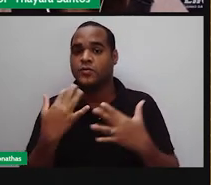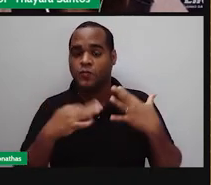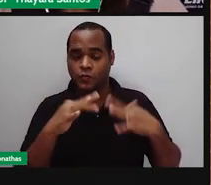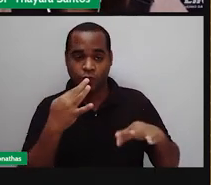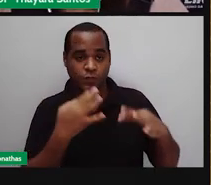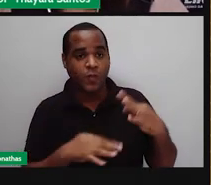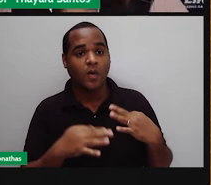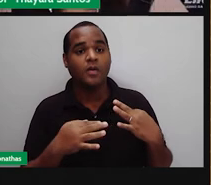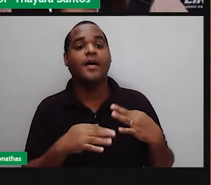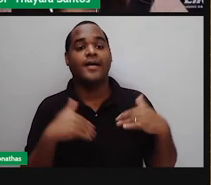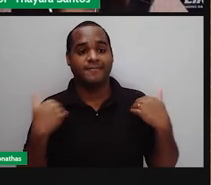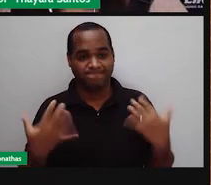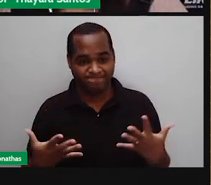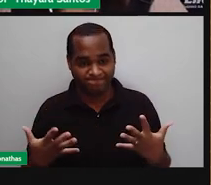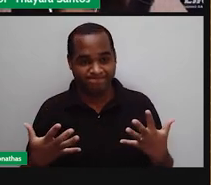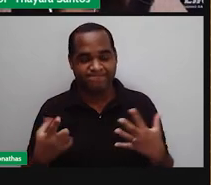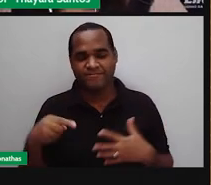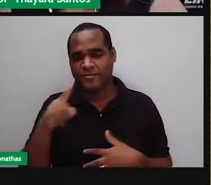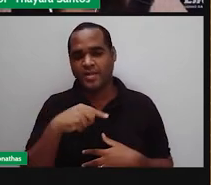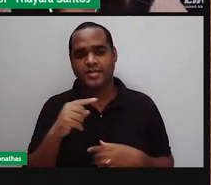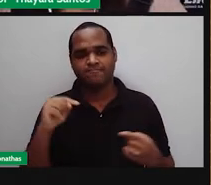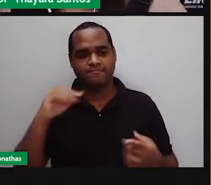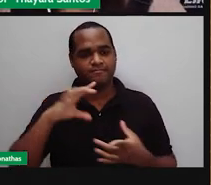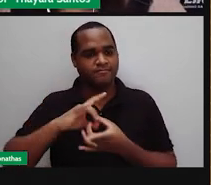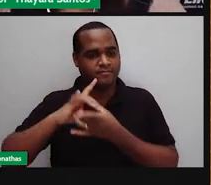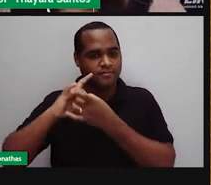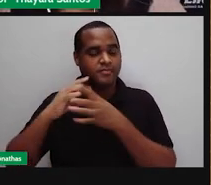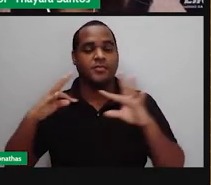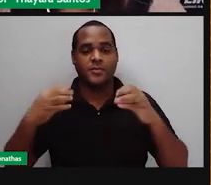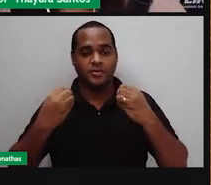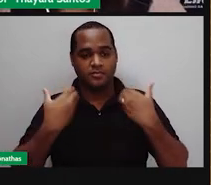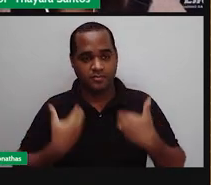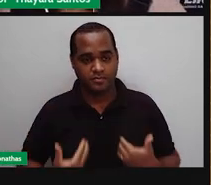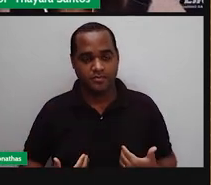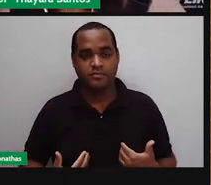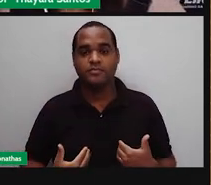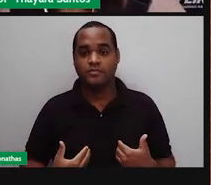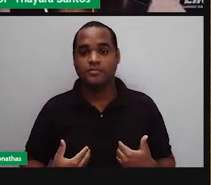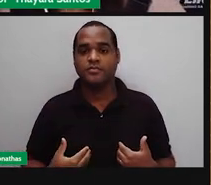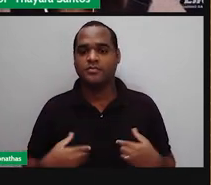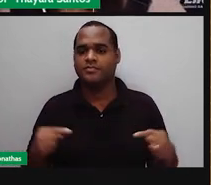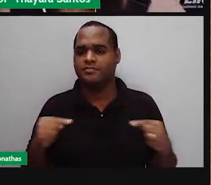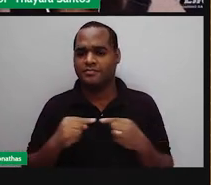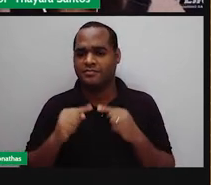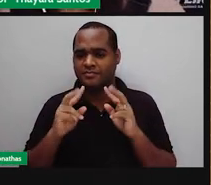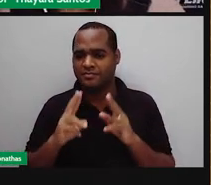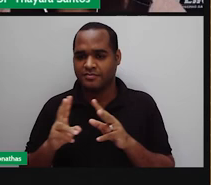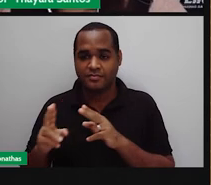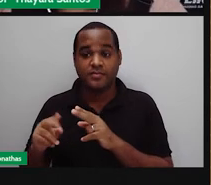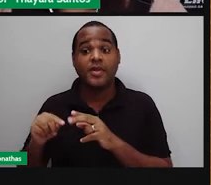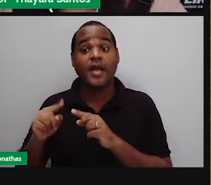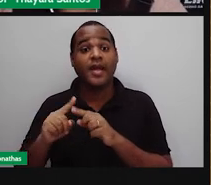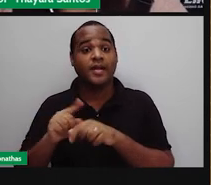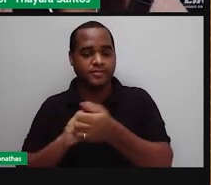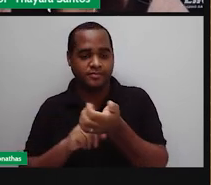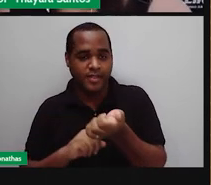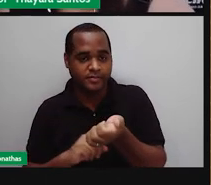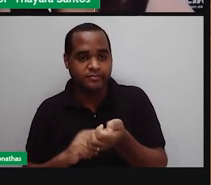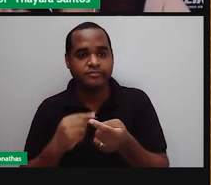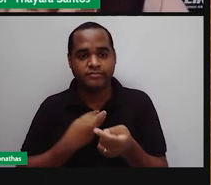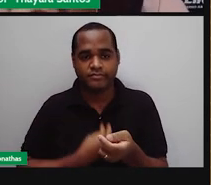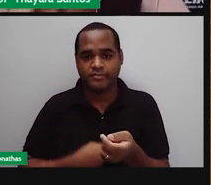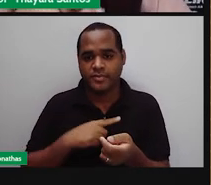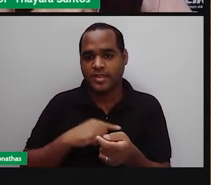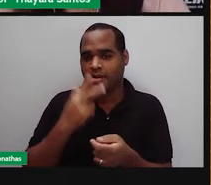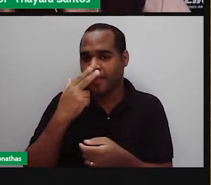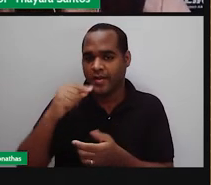dor. Que eles estão diretamente relacionados com essas terminações nervosas aqui, ou também ali na nossa pele. Então, se